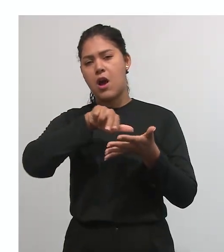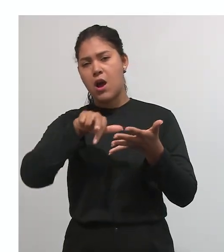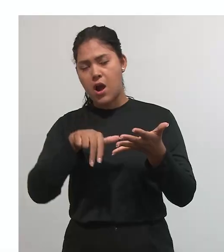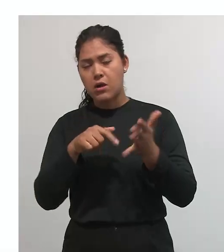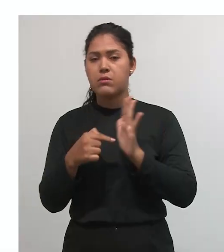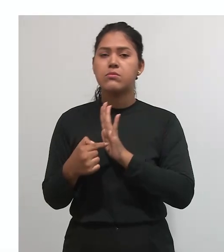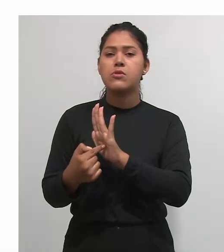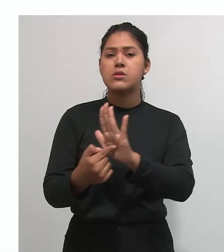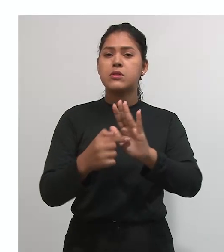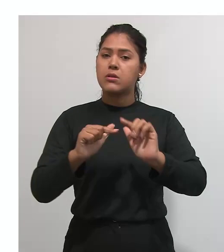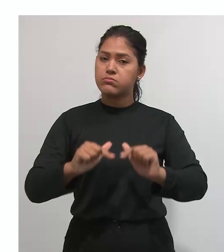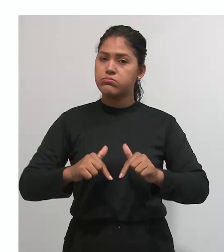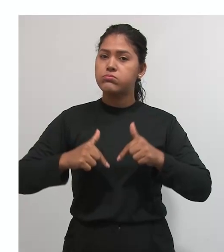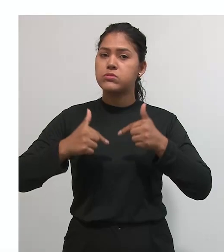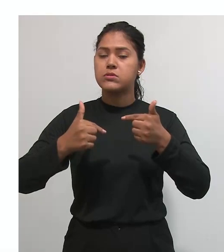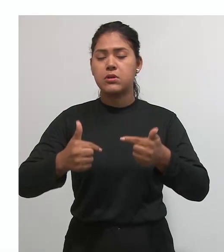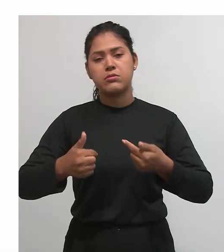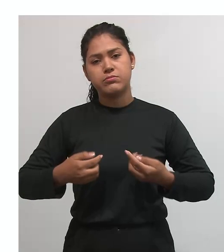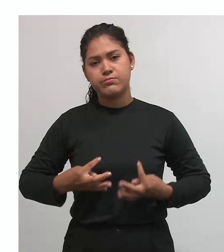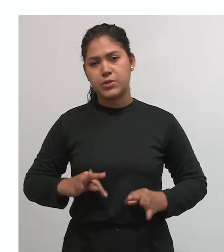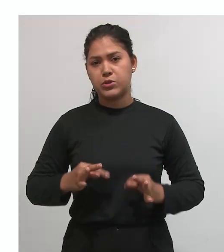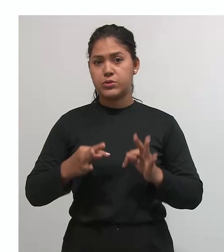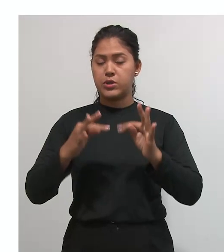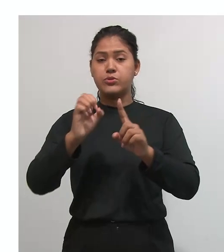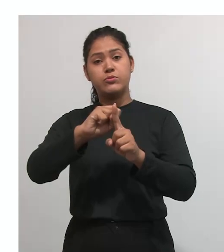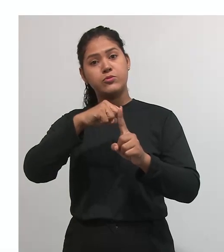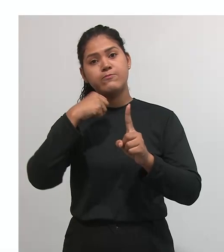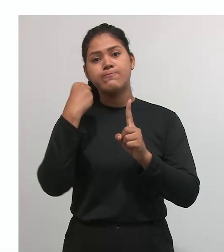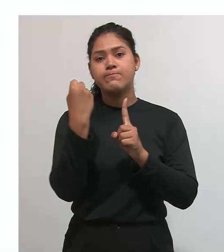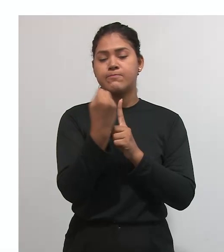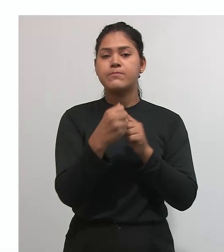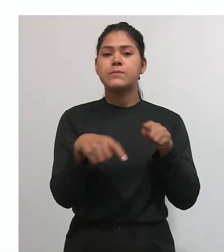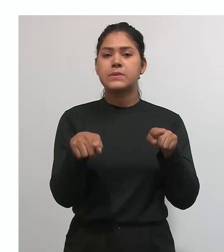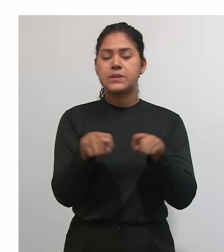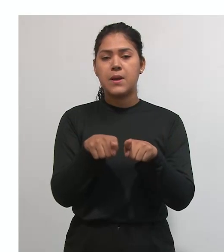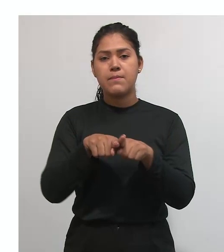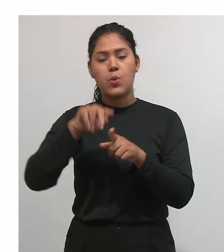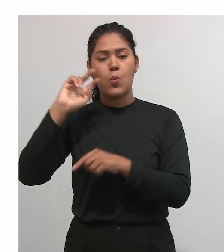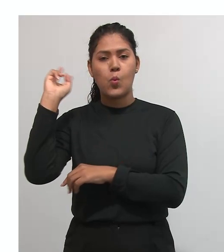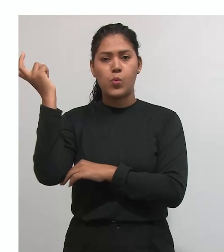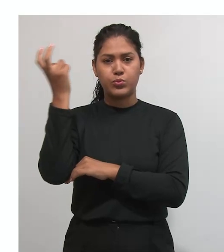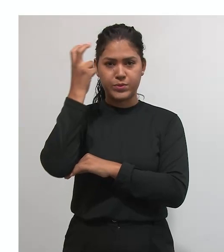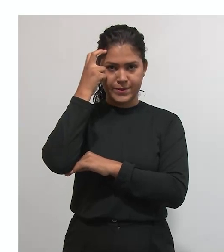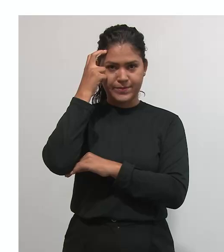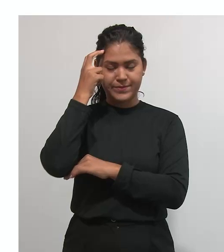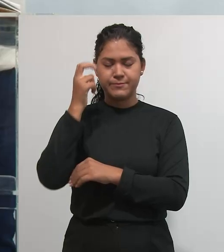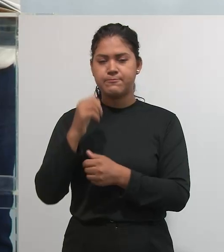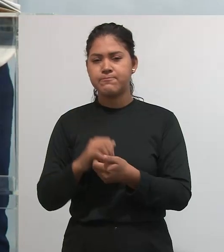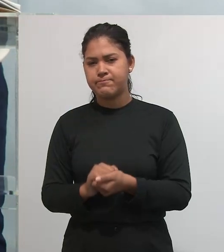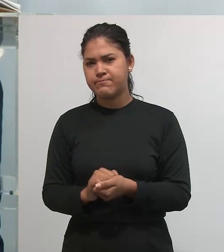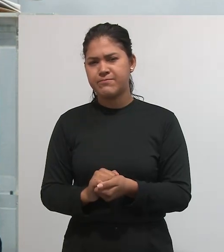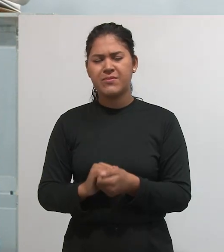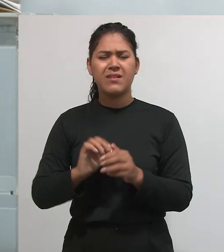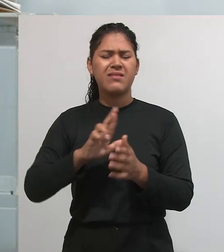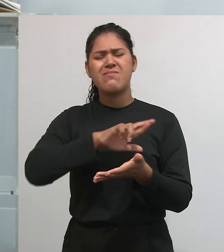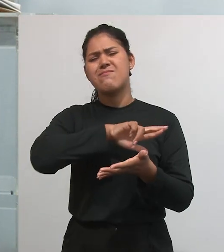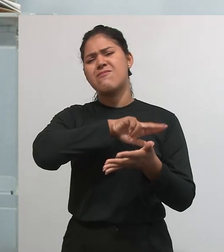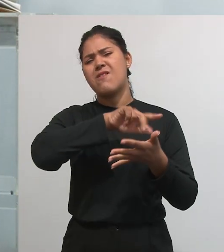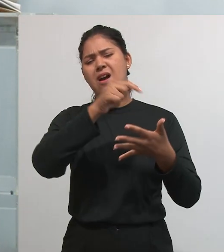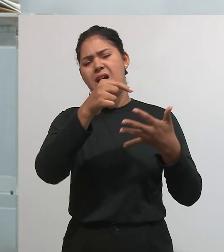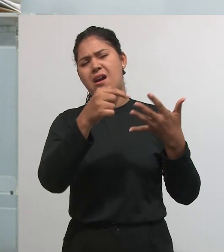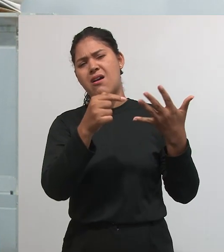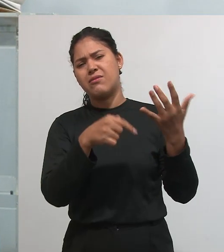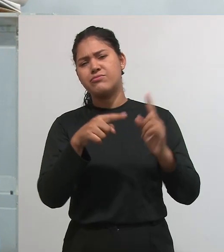e os avanços tecnológicos, sociais e culturais. O acontece? São muitos os tipos de